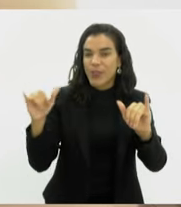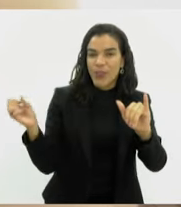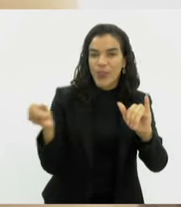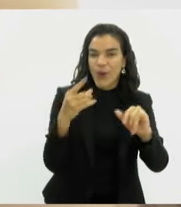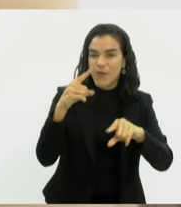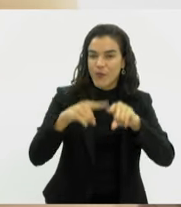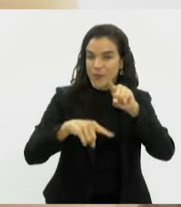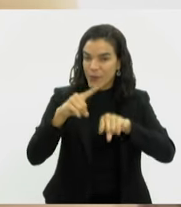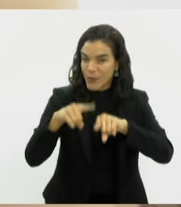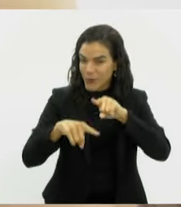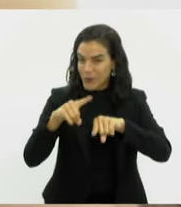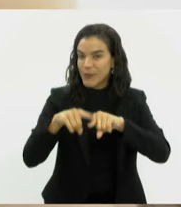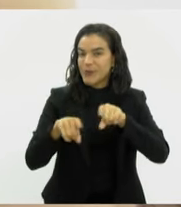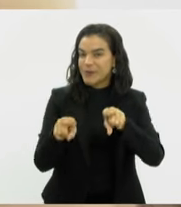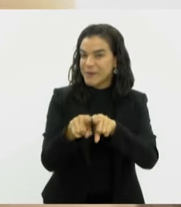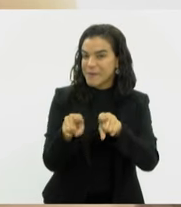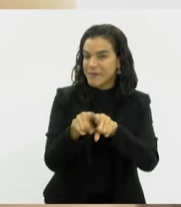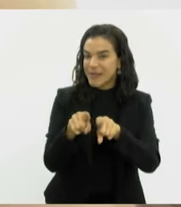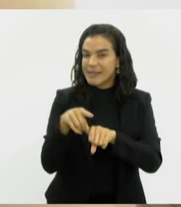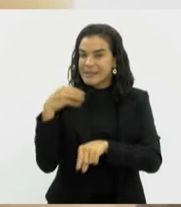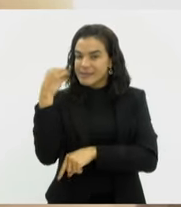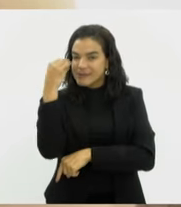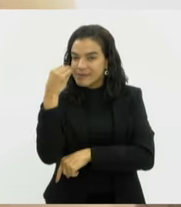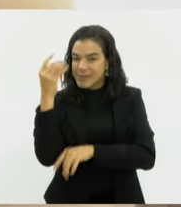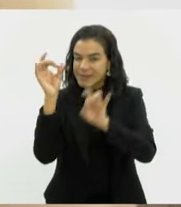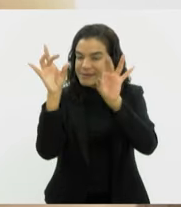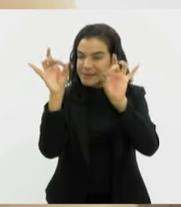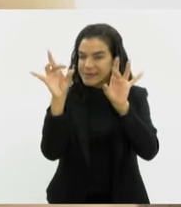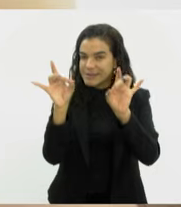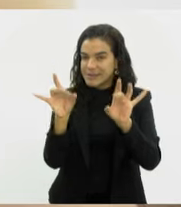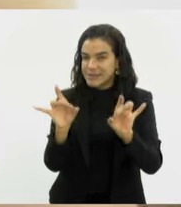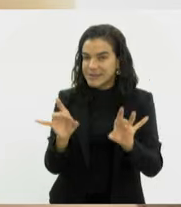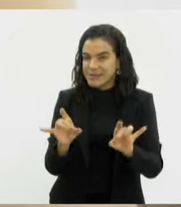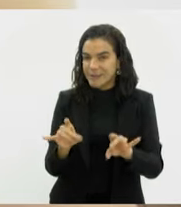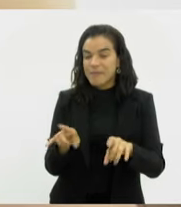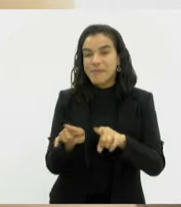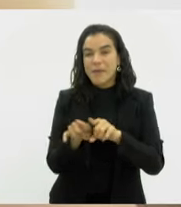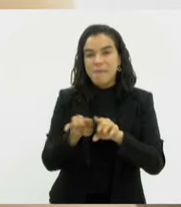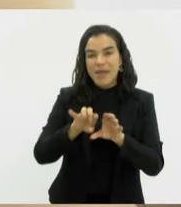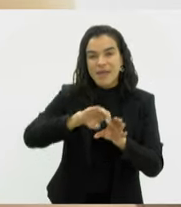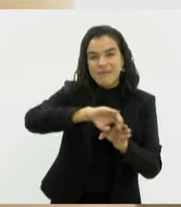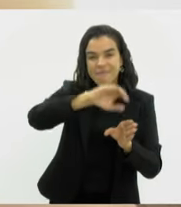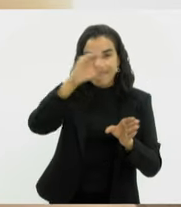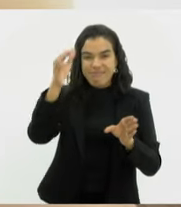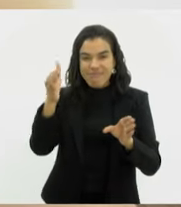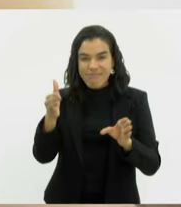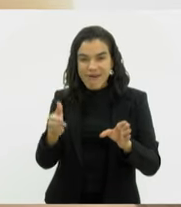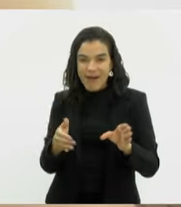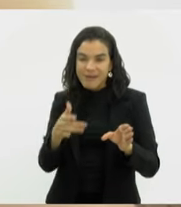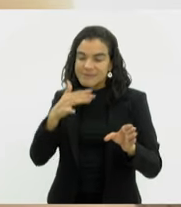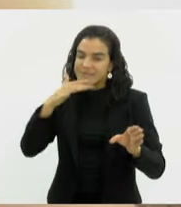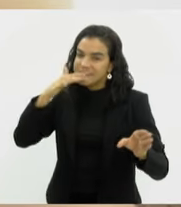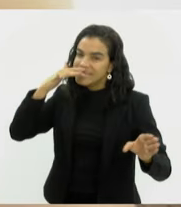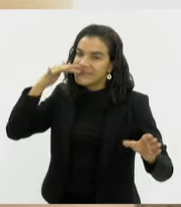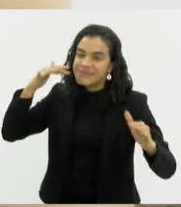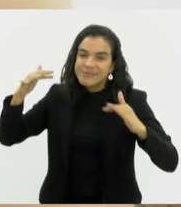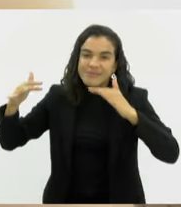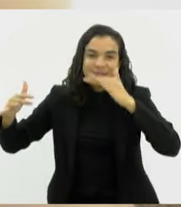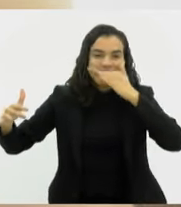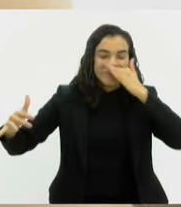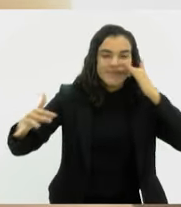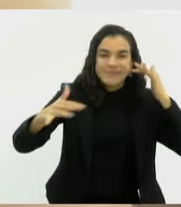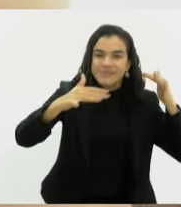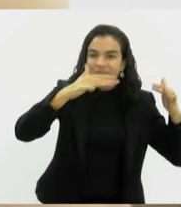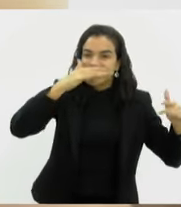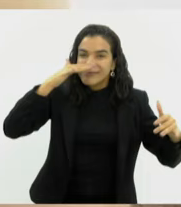de trade marketing e de experiências especiais. O túnel aromatizado, linkando o